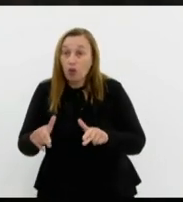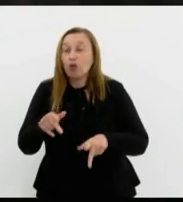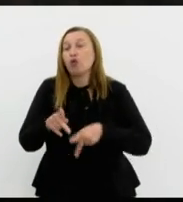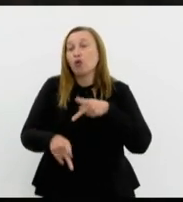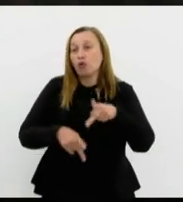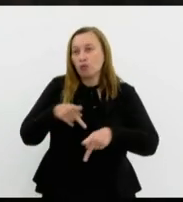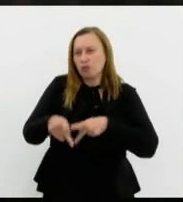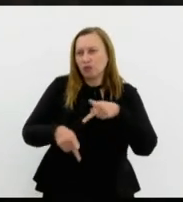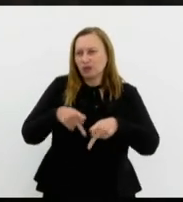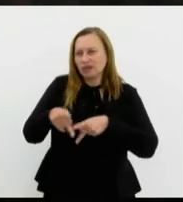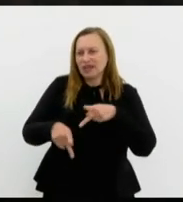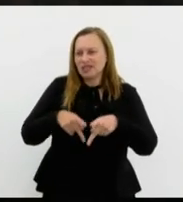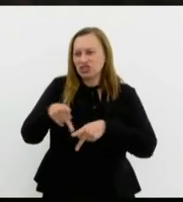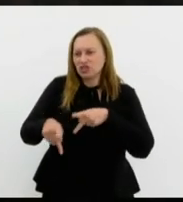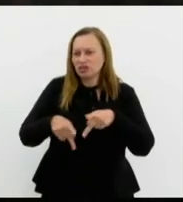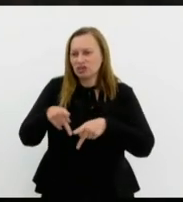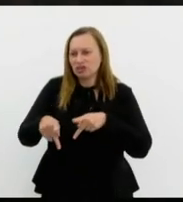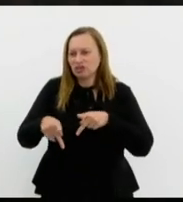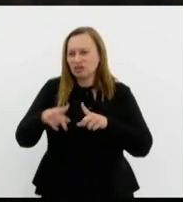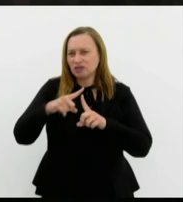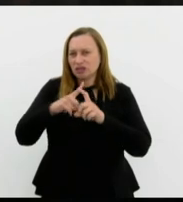A gente até poderia